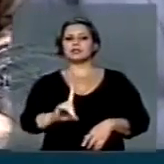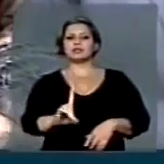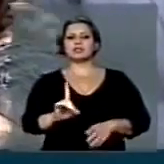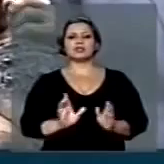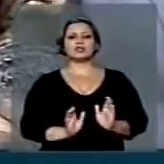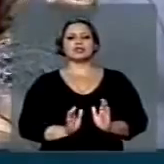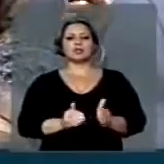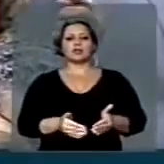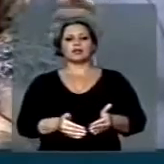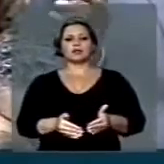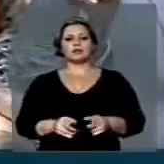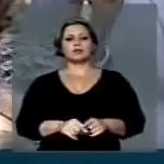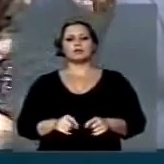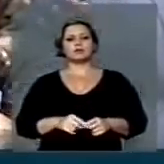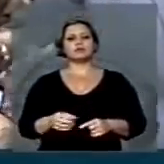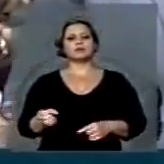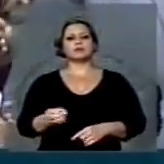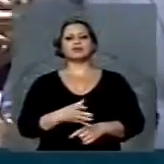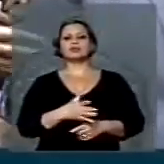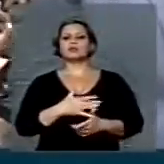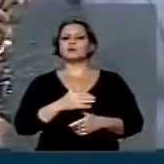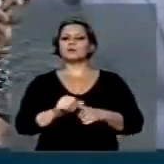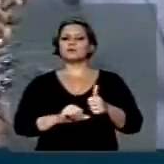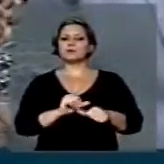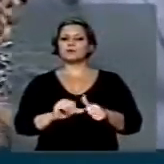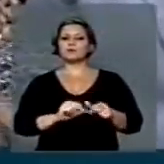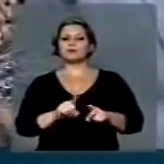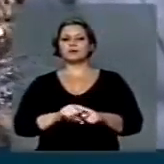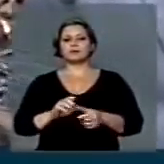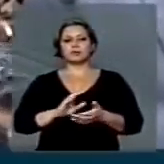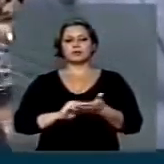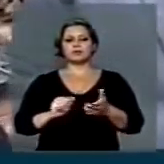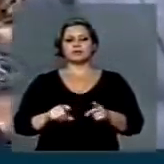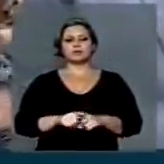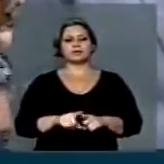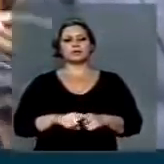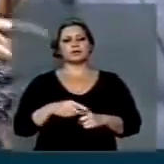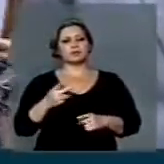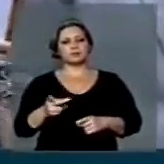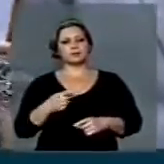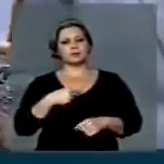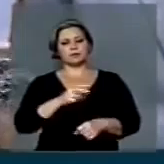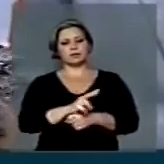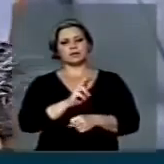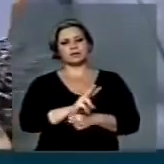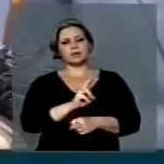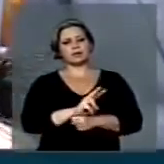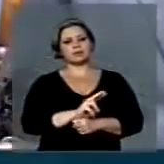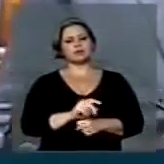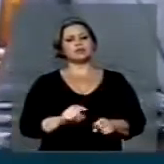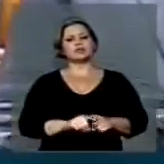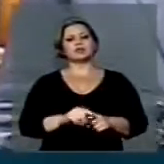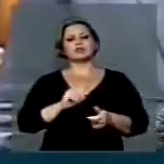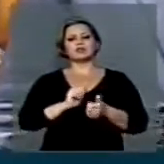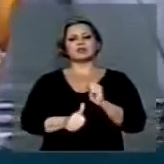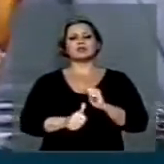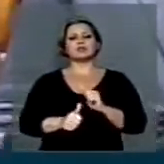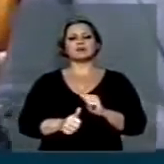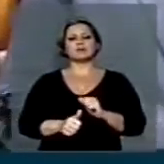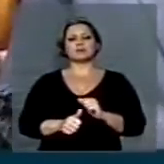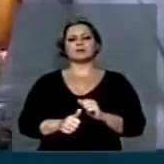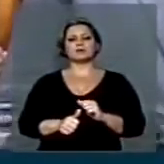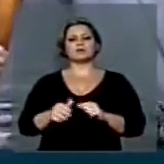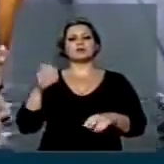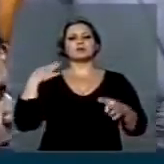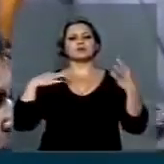uma comissão e neste novo desenho estava excluído. Por isso nós defendemos, não é de Esporte e Turismo, um grave erro que nós